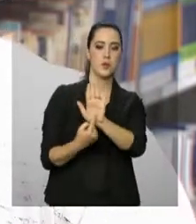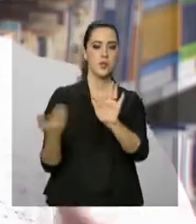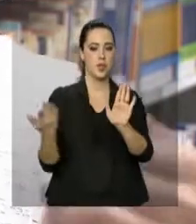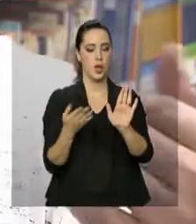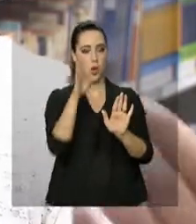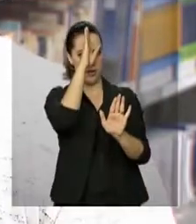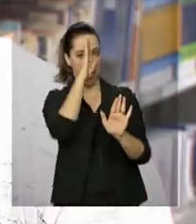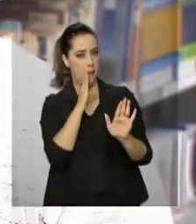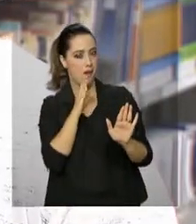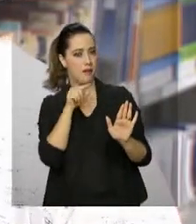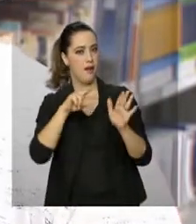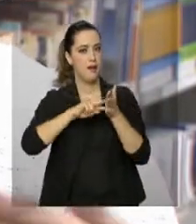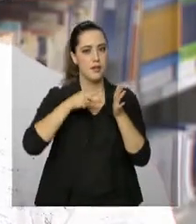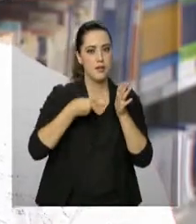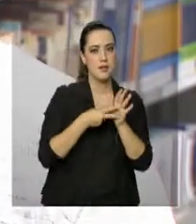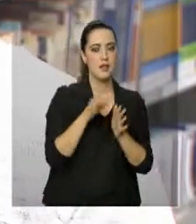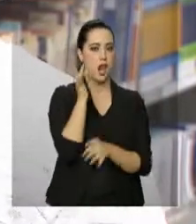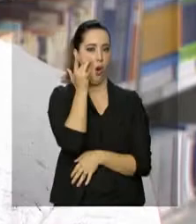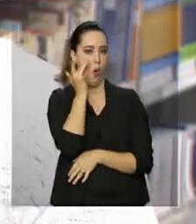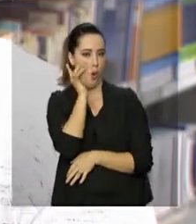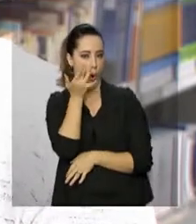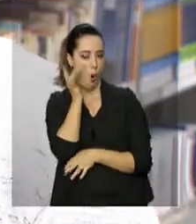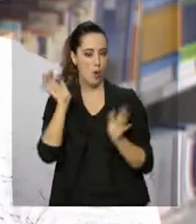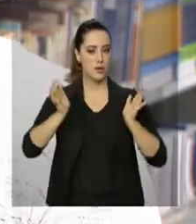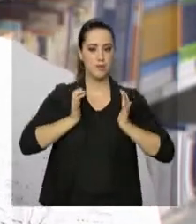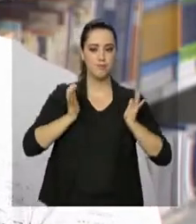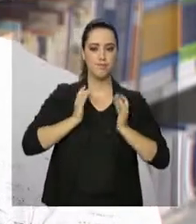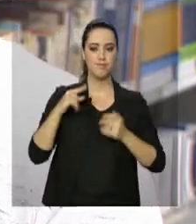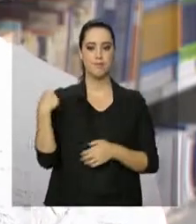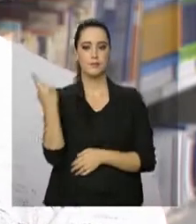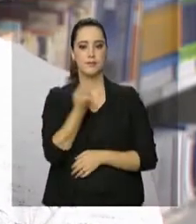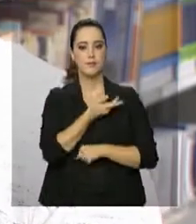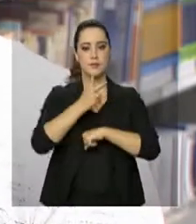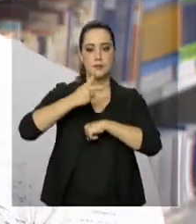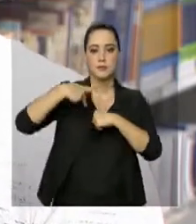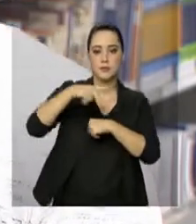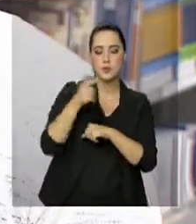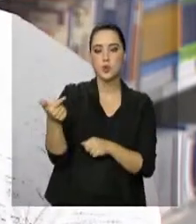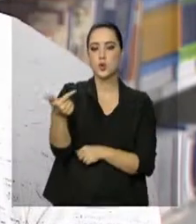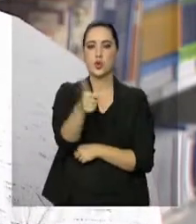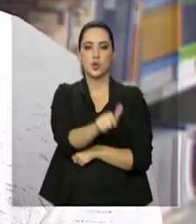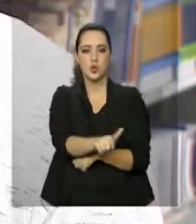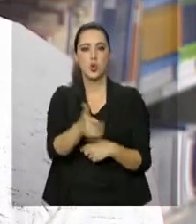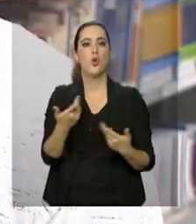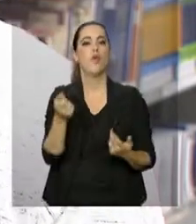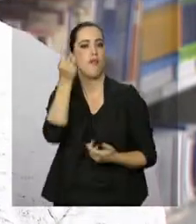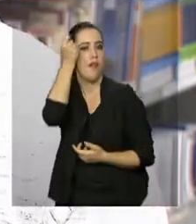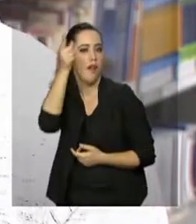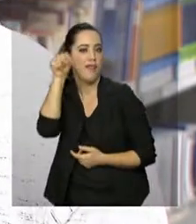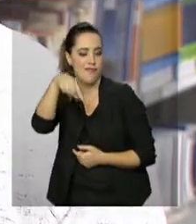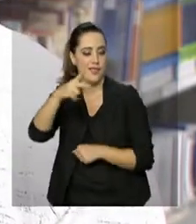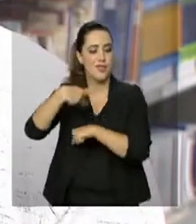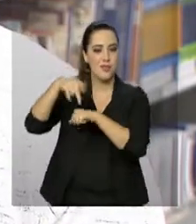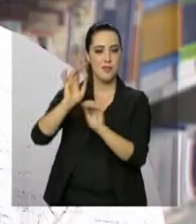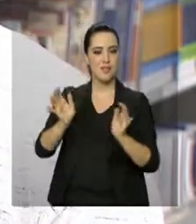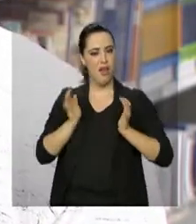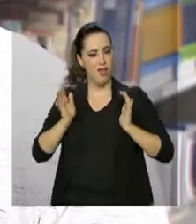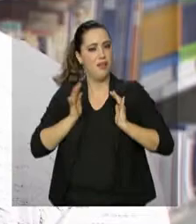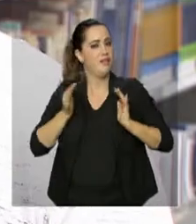no amarelo, que representa o ouro, a riqueza e tal, mais uma vez, a ideia de que esse é um país muito rico,